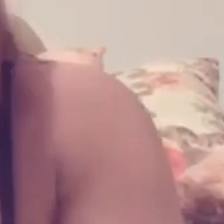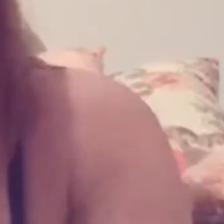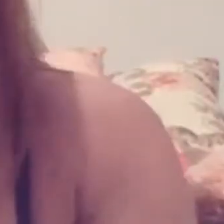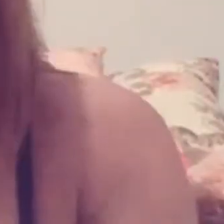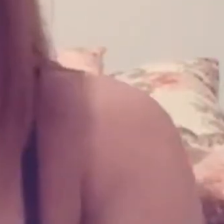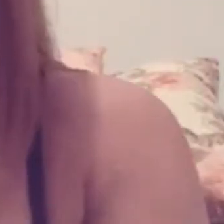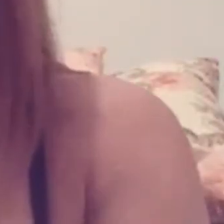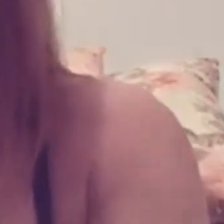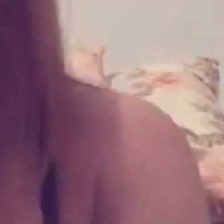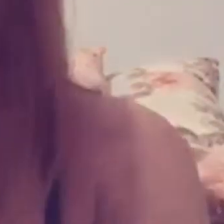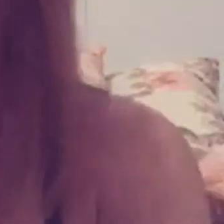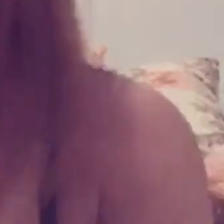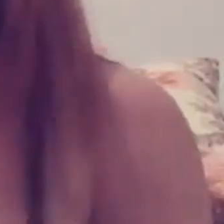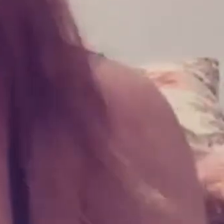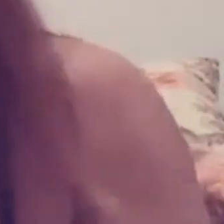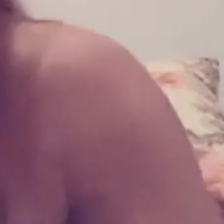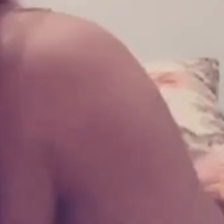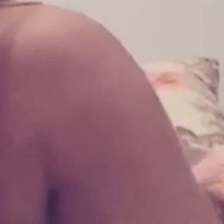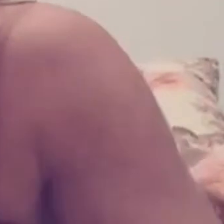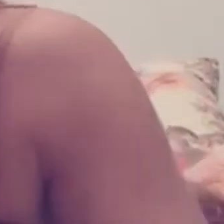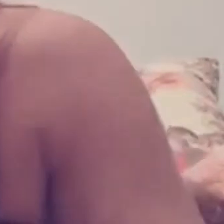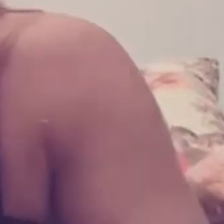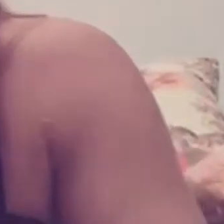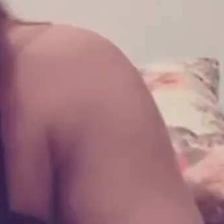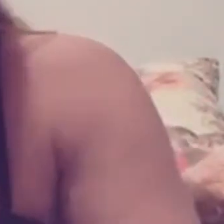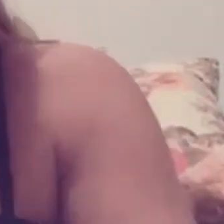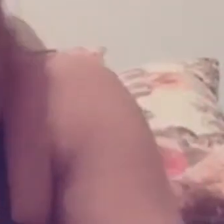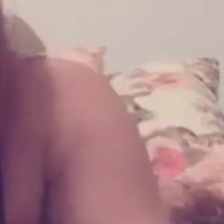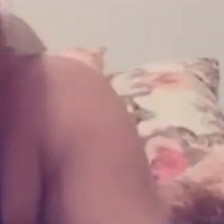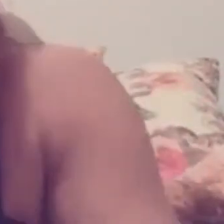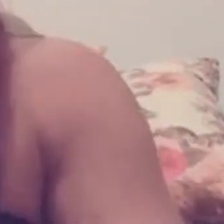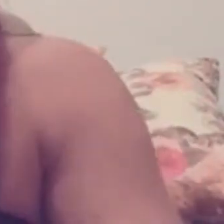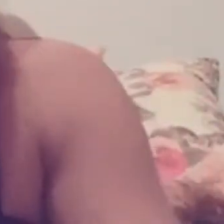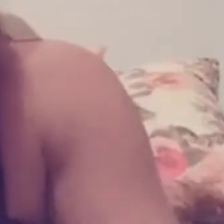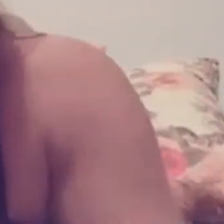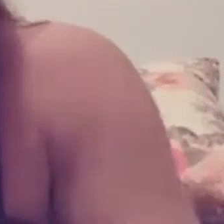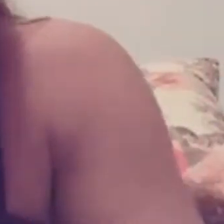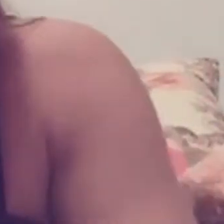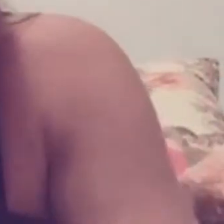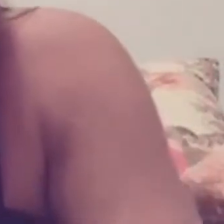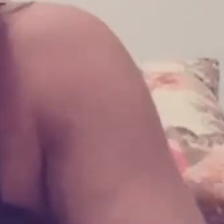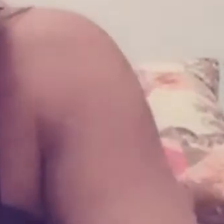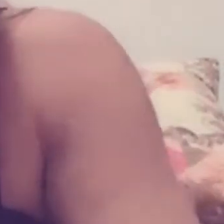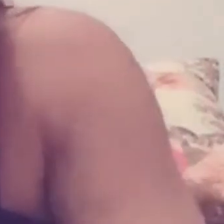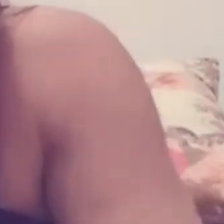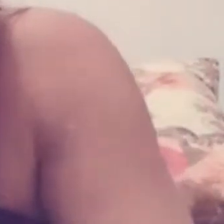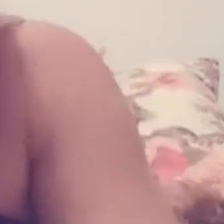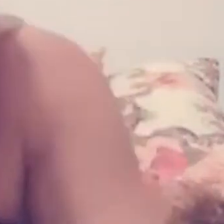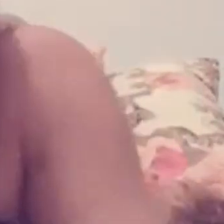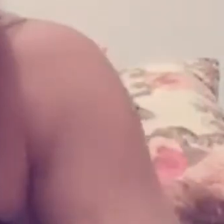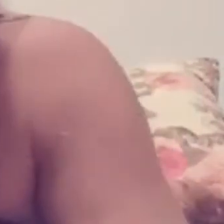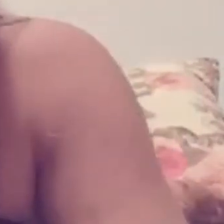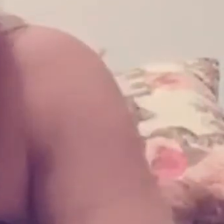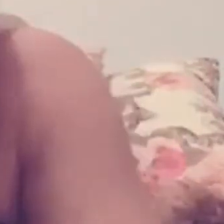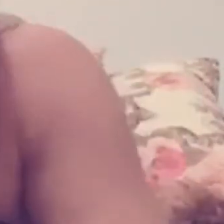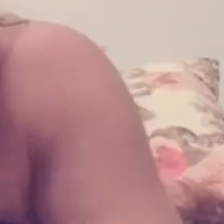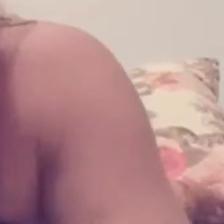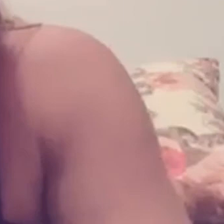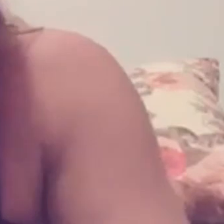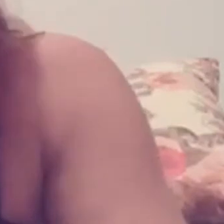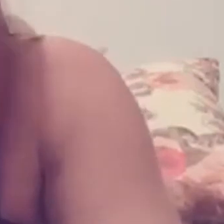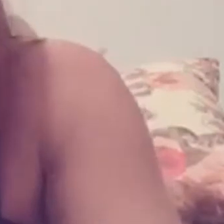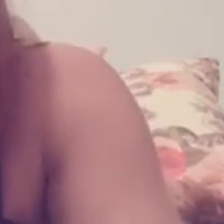me ver como raiz de uma flor de lise E foi